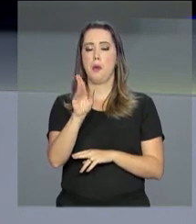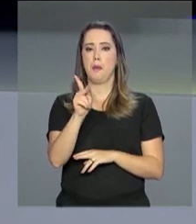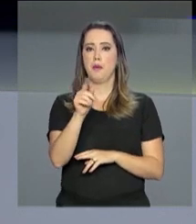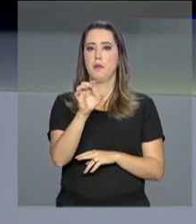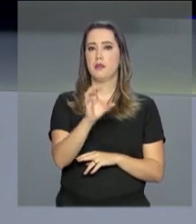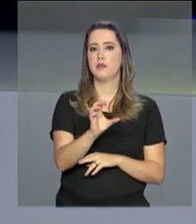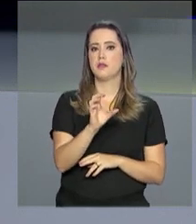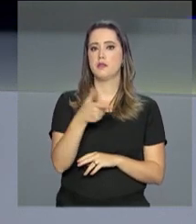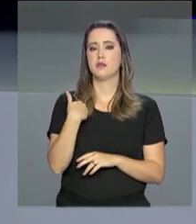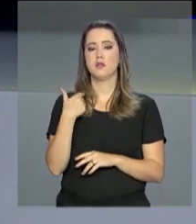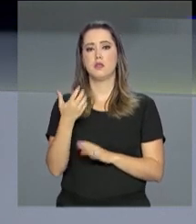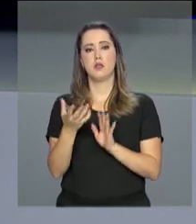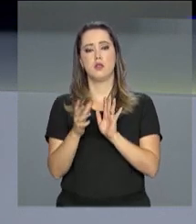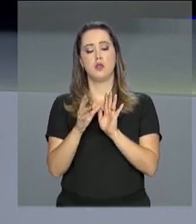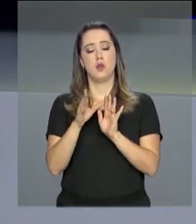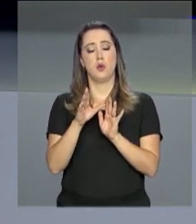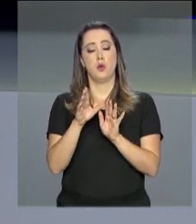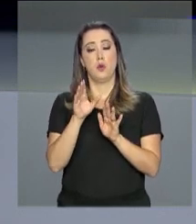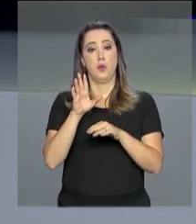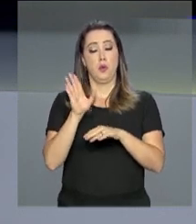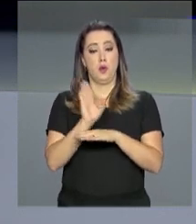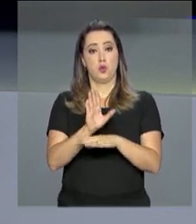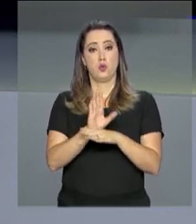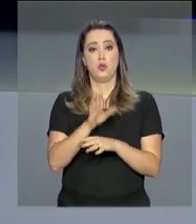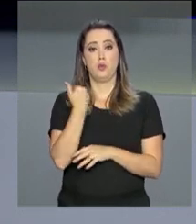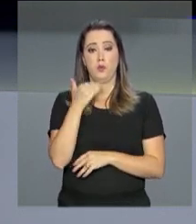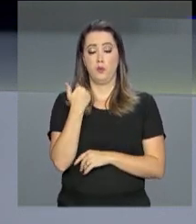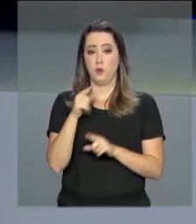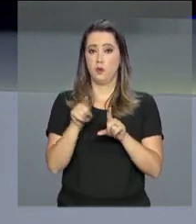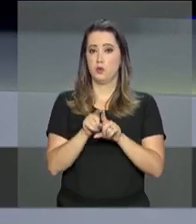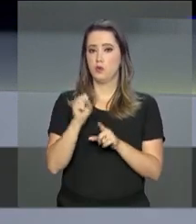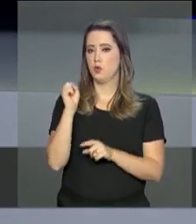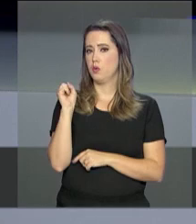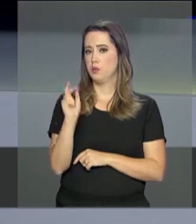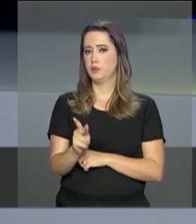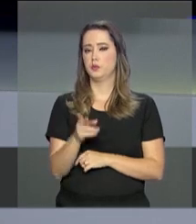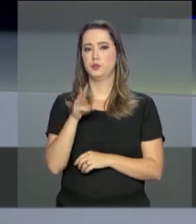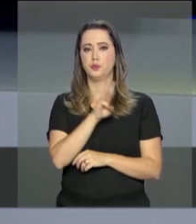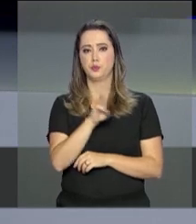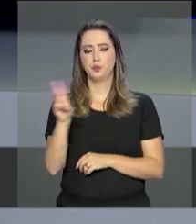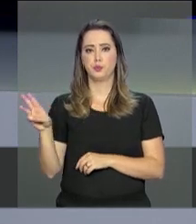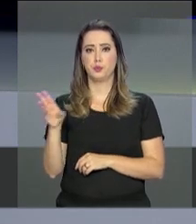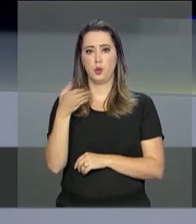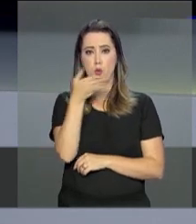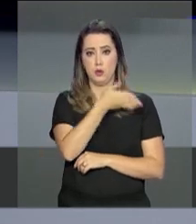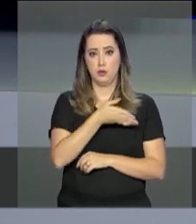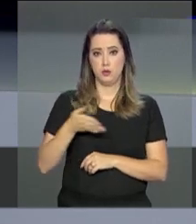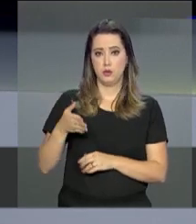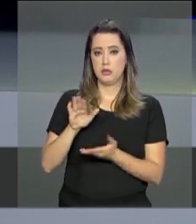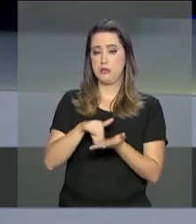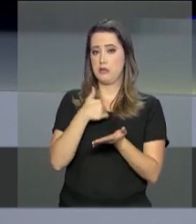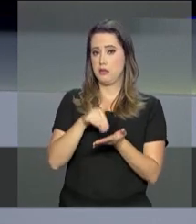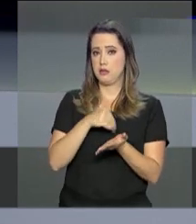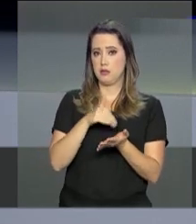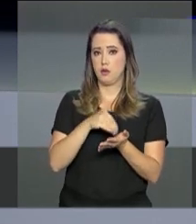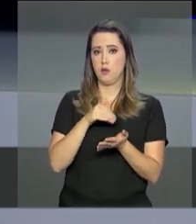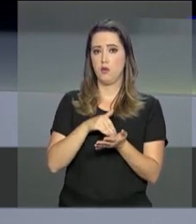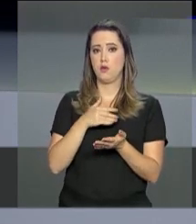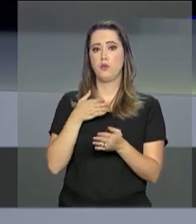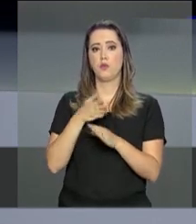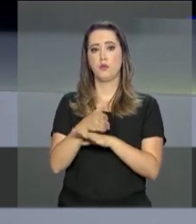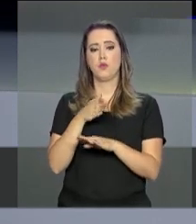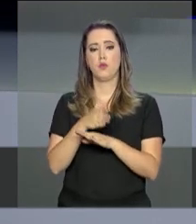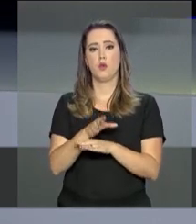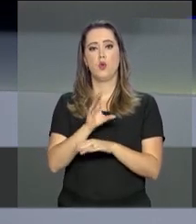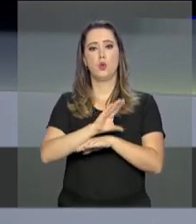pensão por morte e aposentadoria. Para se inscrever, basta acessar o site que aparece aqui na tela, efetuar o cadastro e fazer a